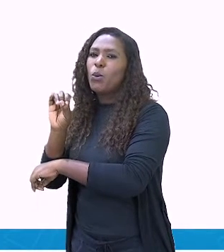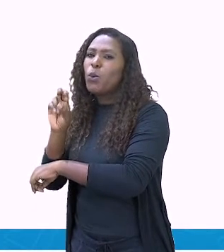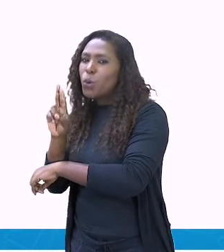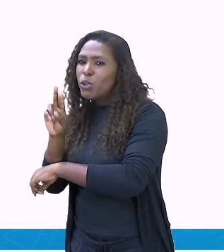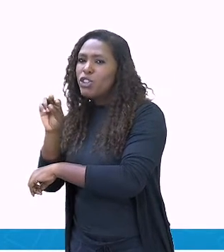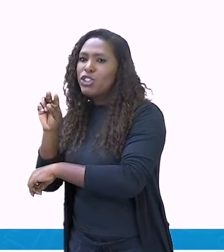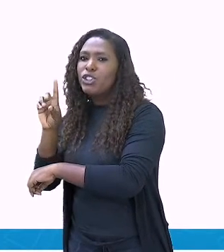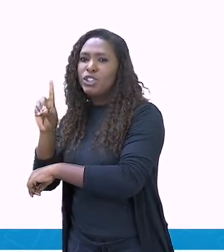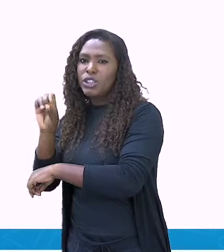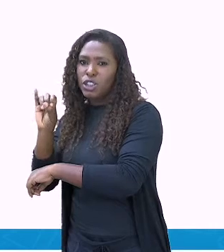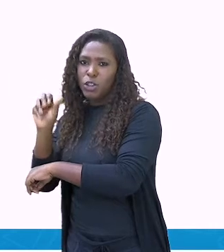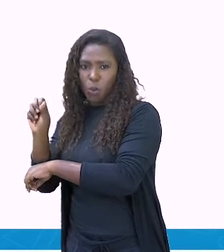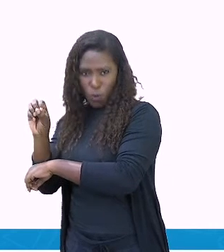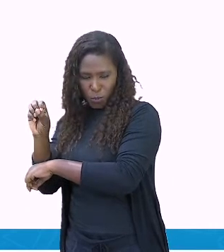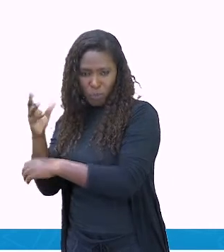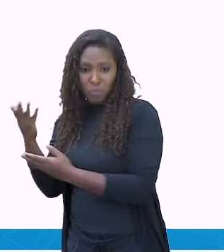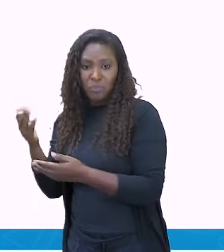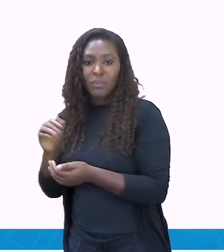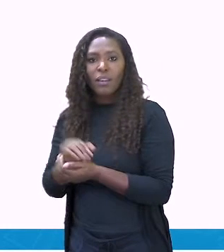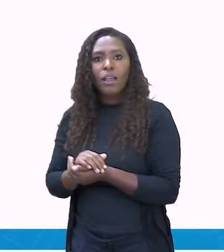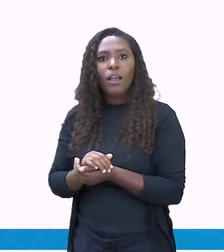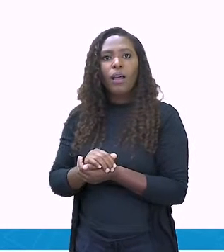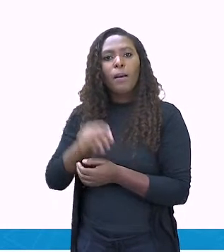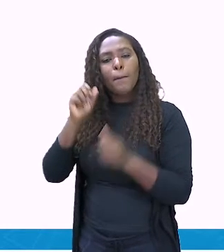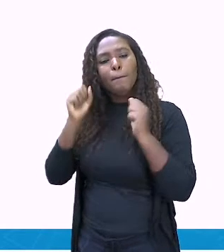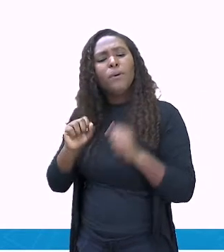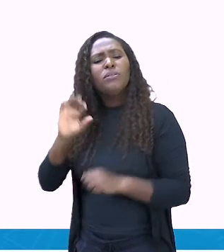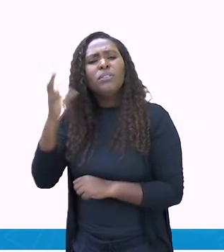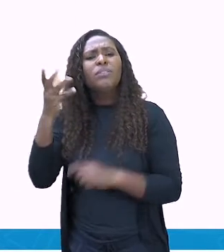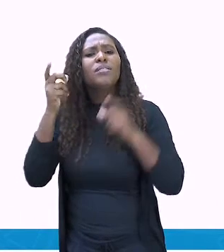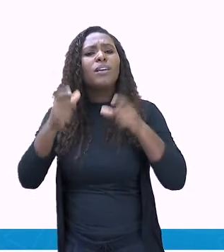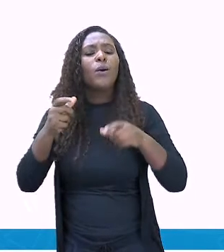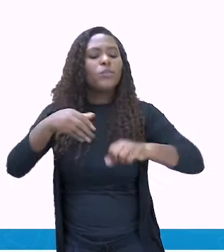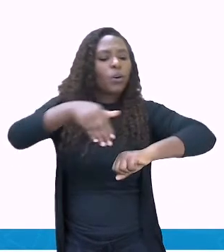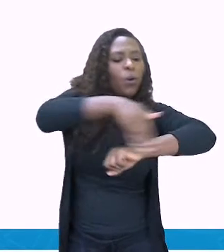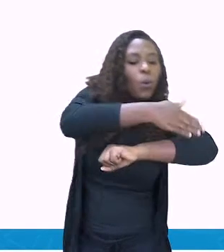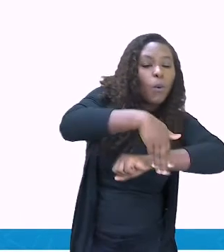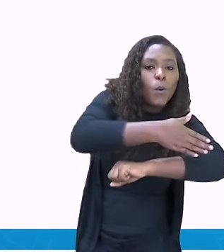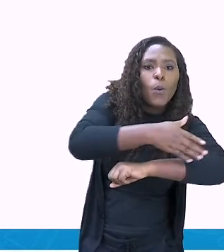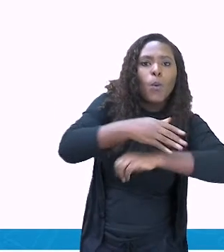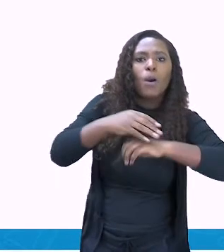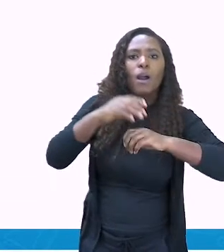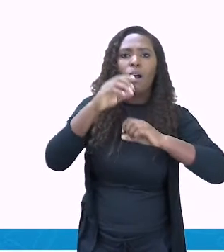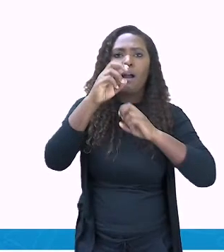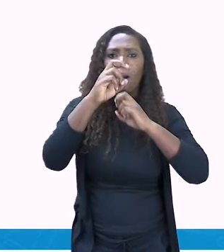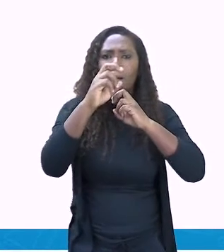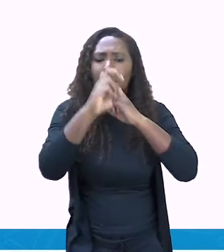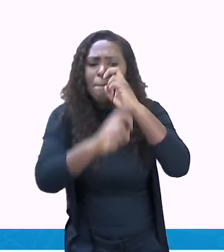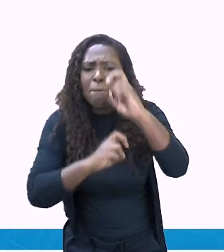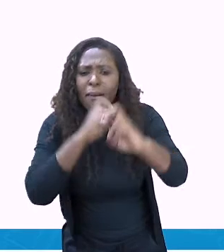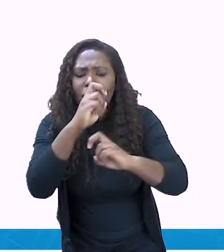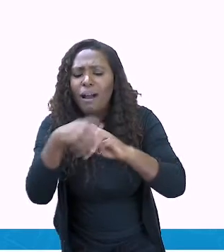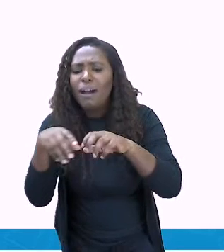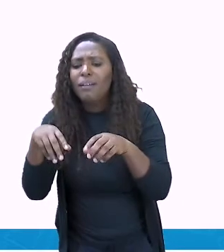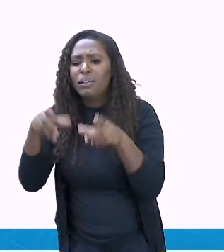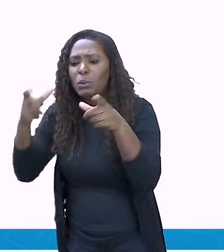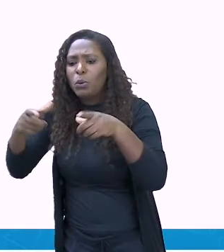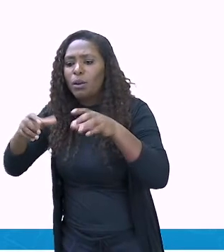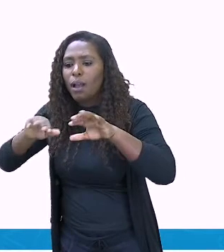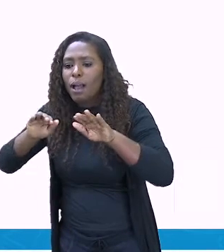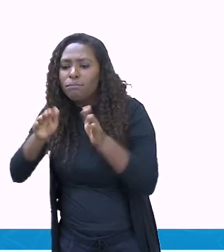em ruas, blocos, parques, locais abertos, raves e clubes.